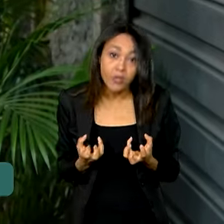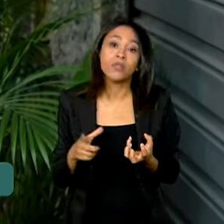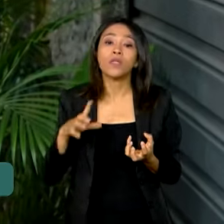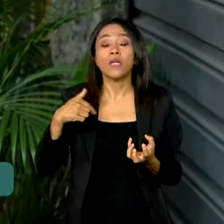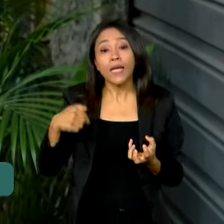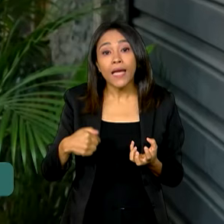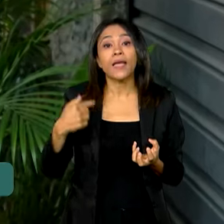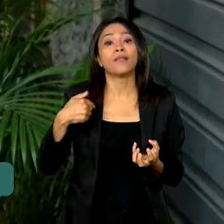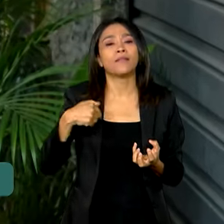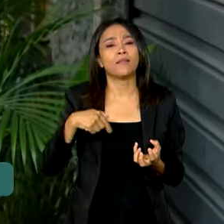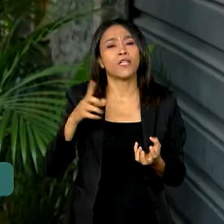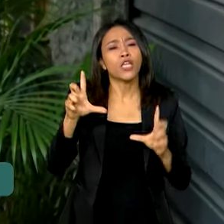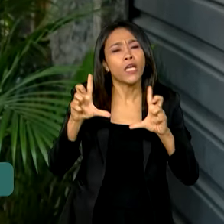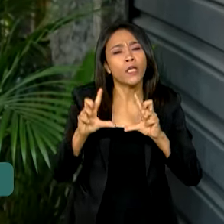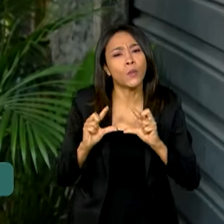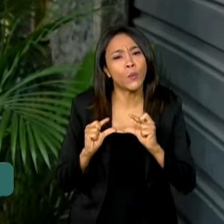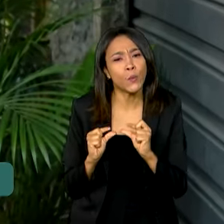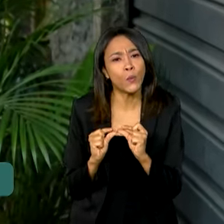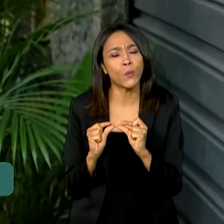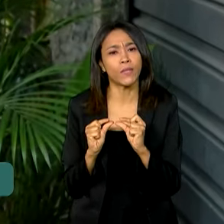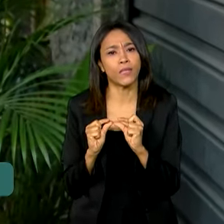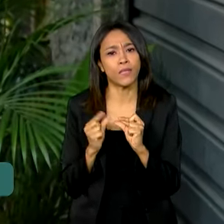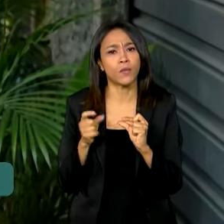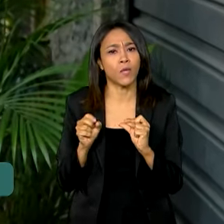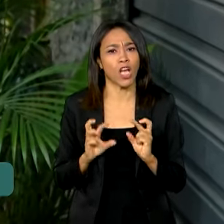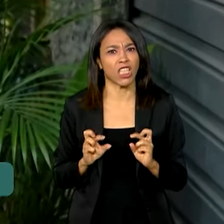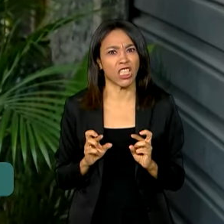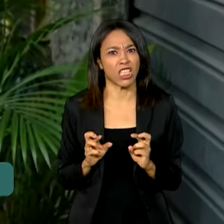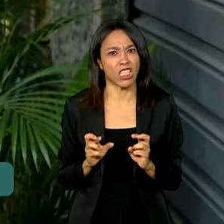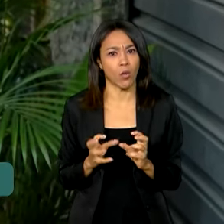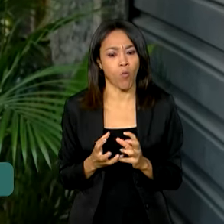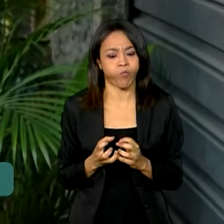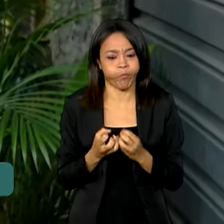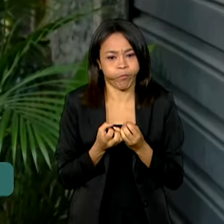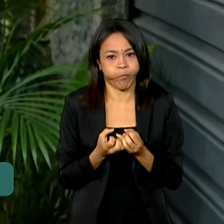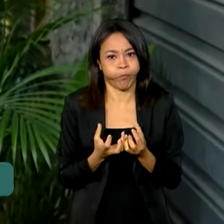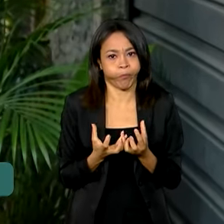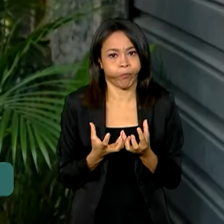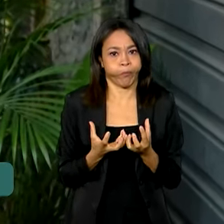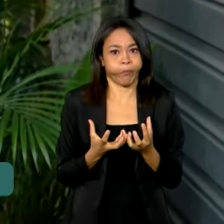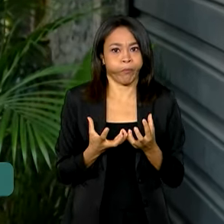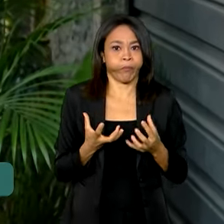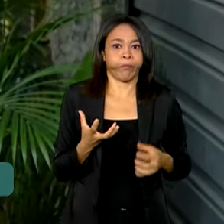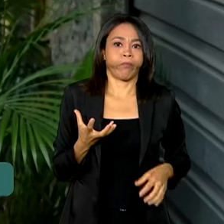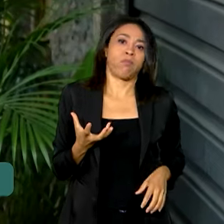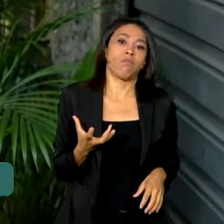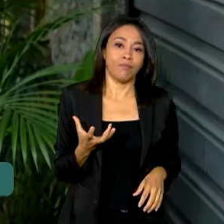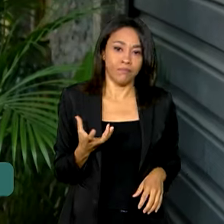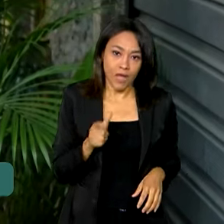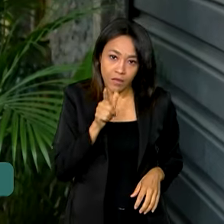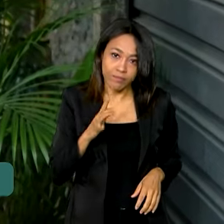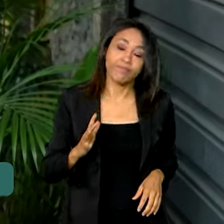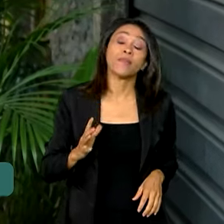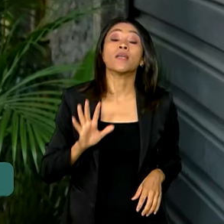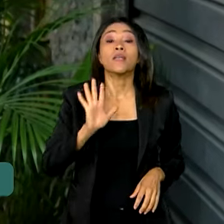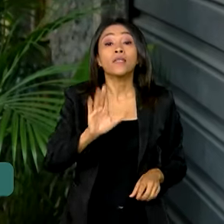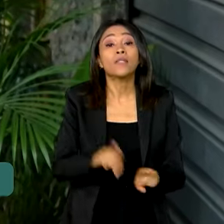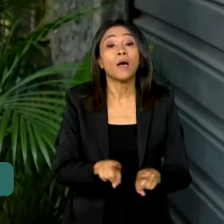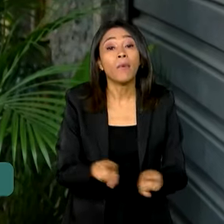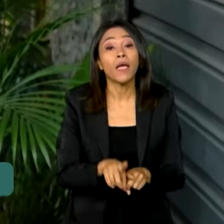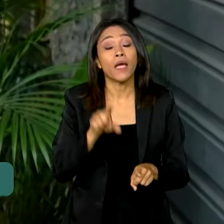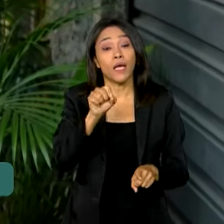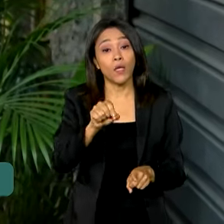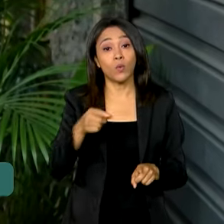medicamento, ele diminui a velocidade de crescimento do tumor. Além disso, os planos de saúde